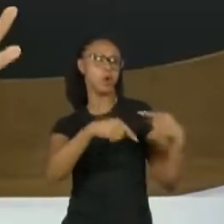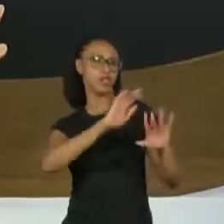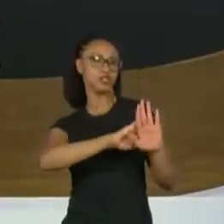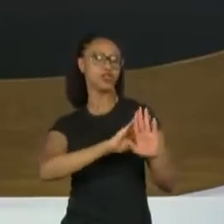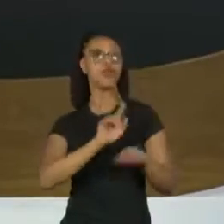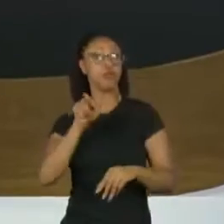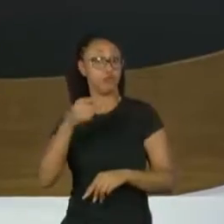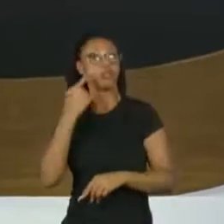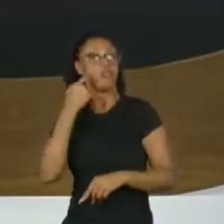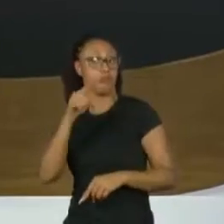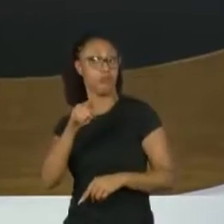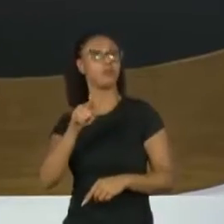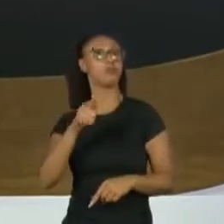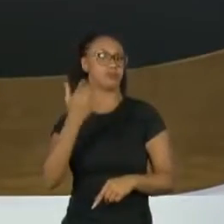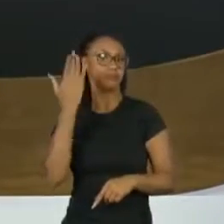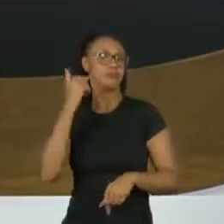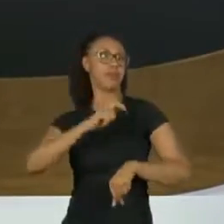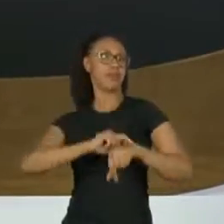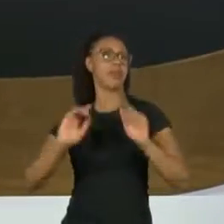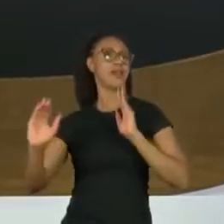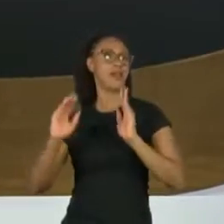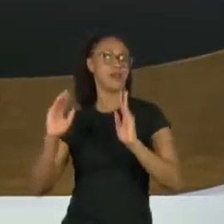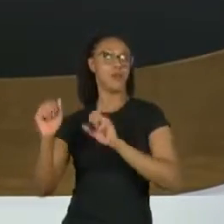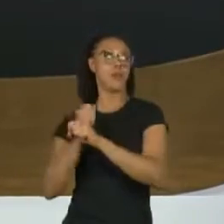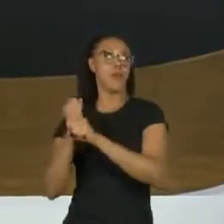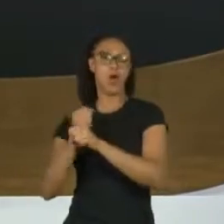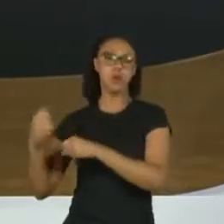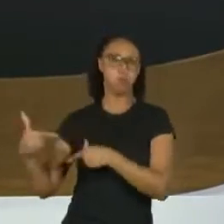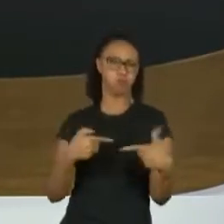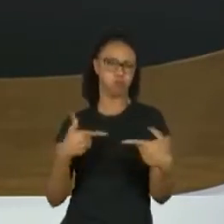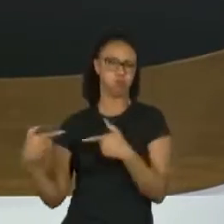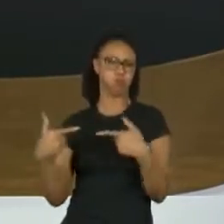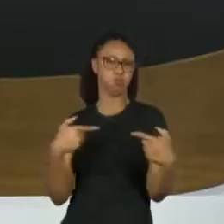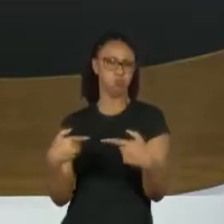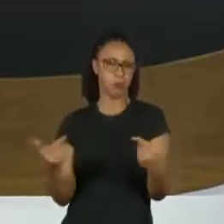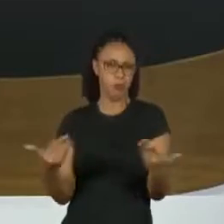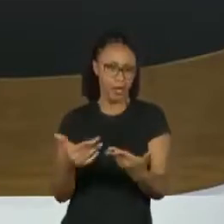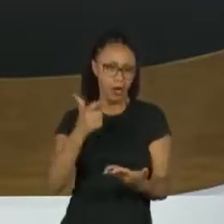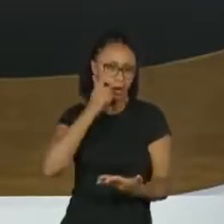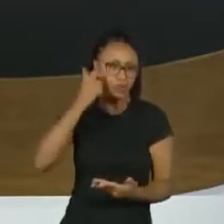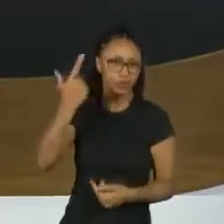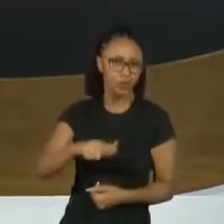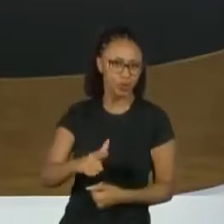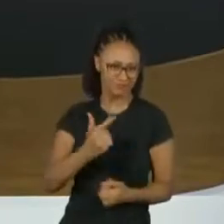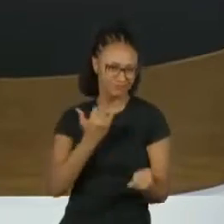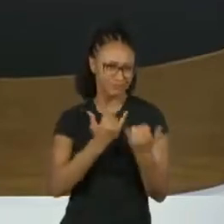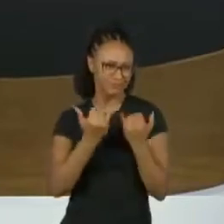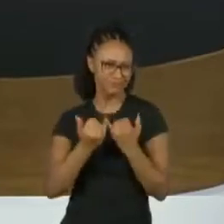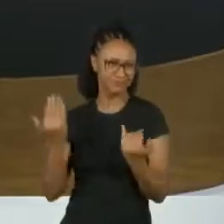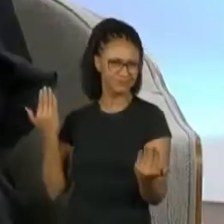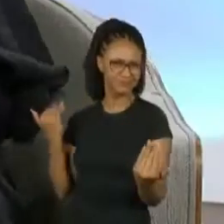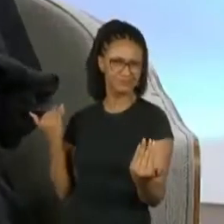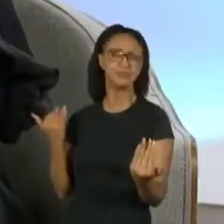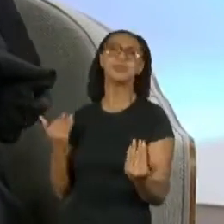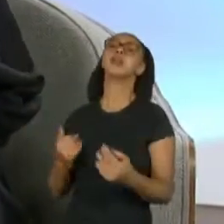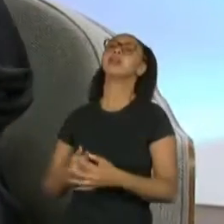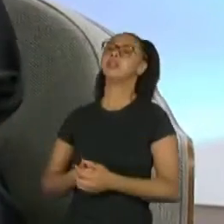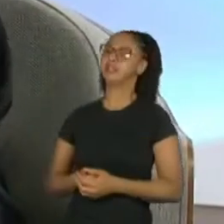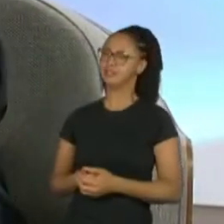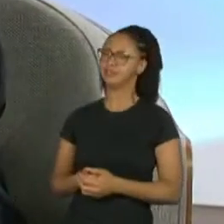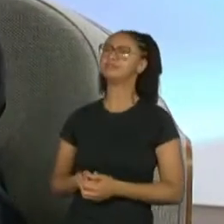viveu os anos de chumbo e está vivendo agora. Você vê muitas semelhanças entre o que a gente viveu naquele momento e várias